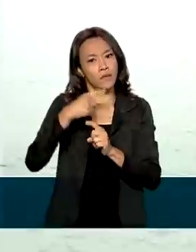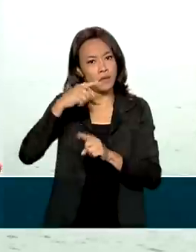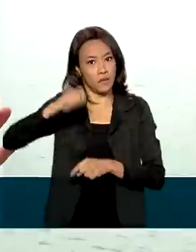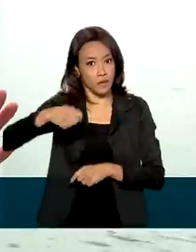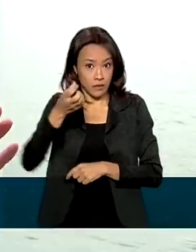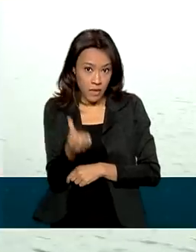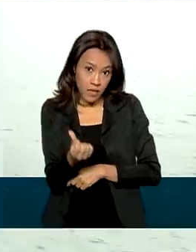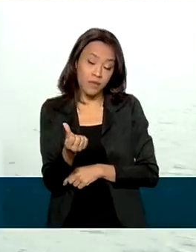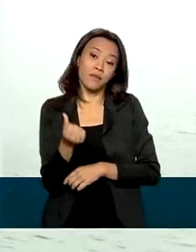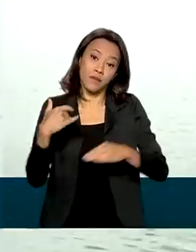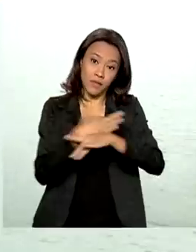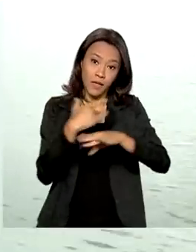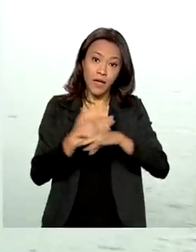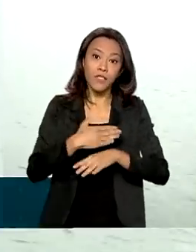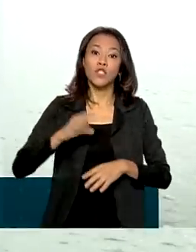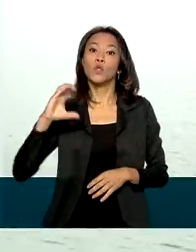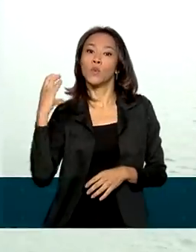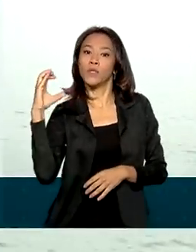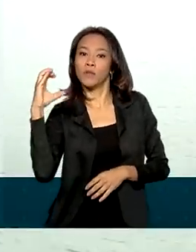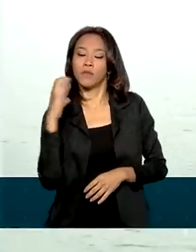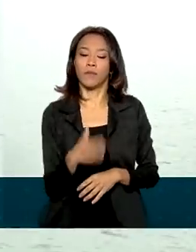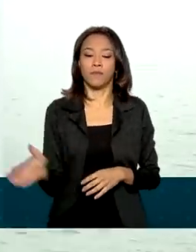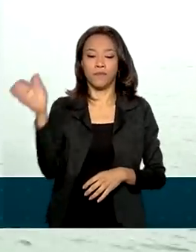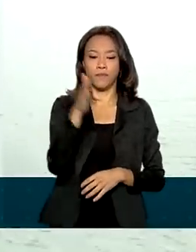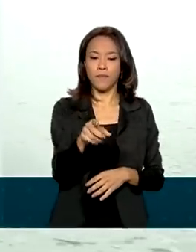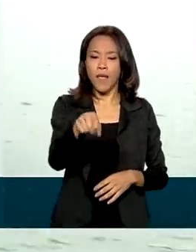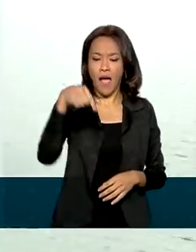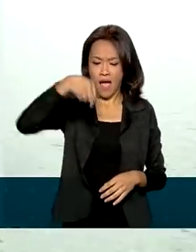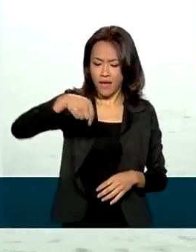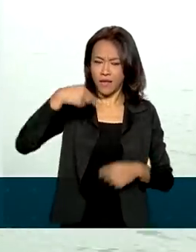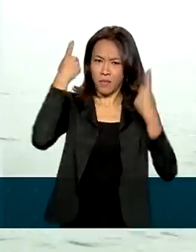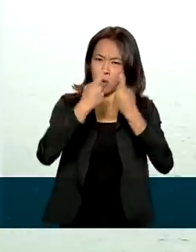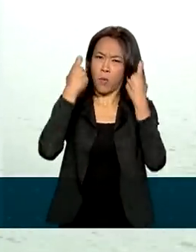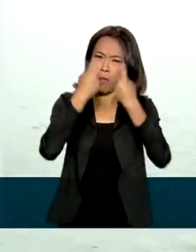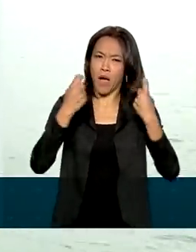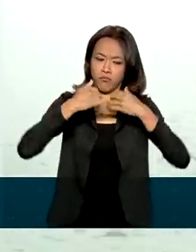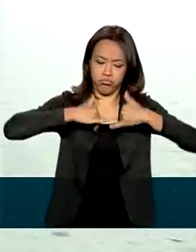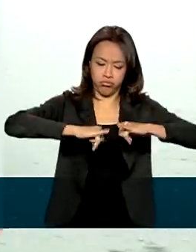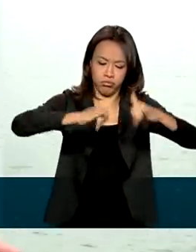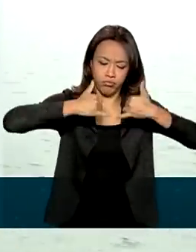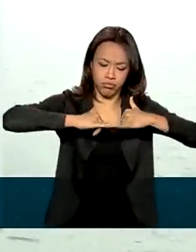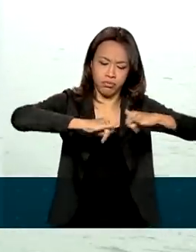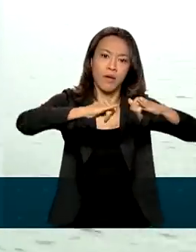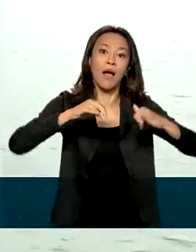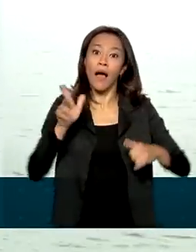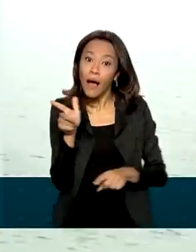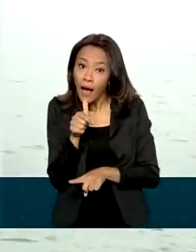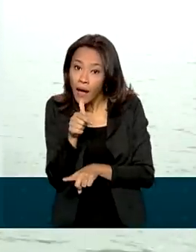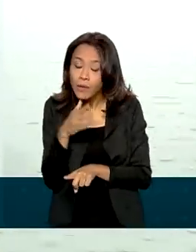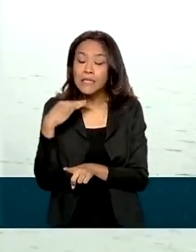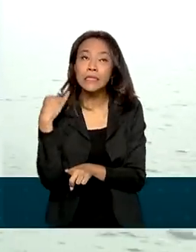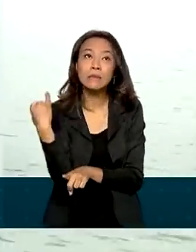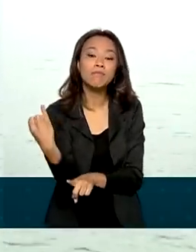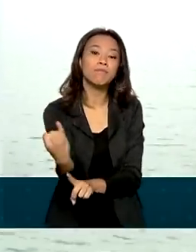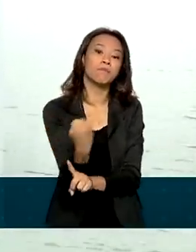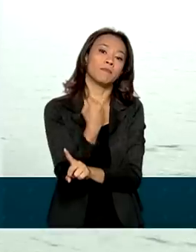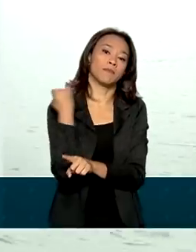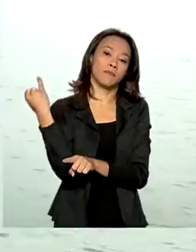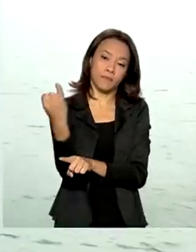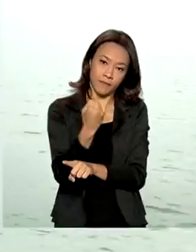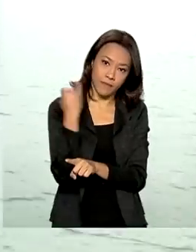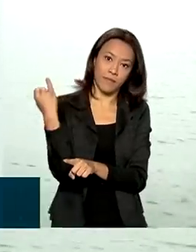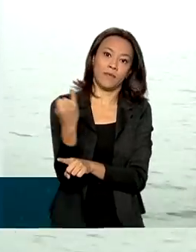exemplo. Itaipu não está preocupada apenas em gerar energia. Como a água é matéria-prima fundamental para a hidrelétrica,